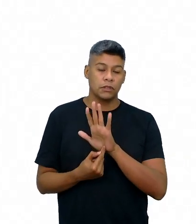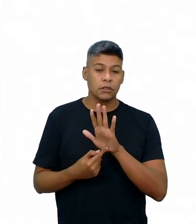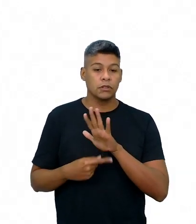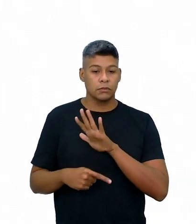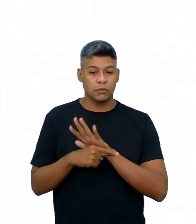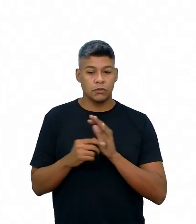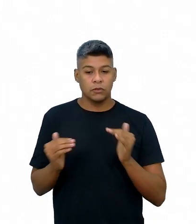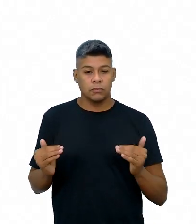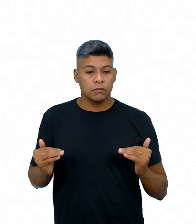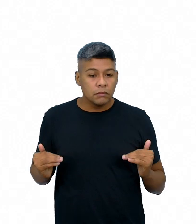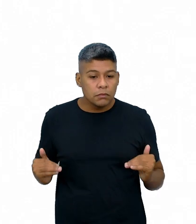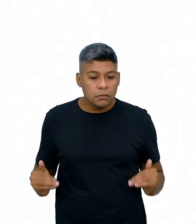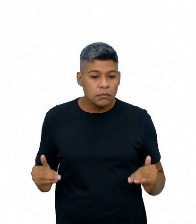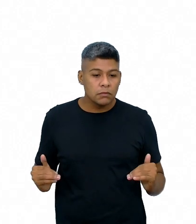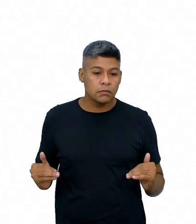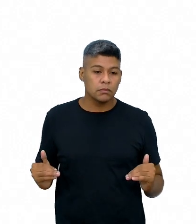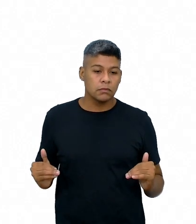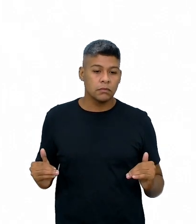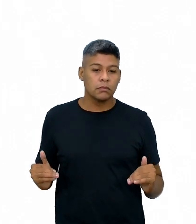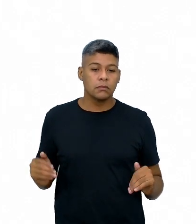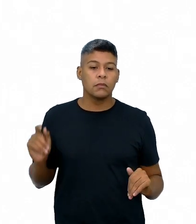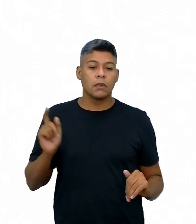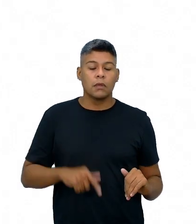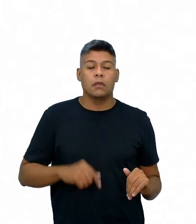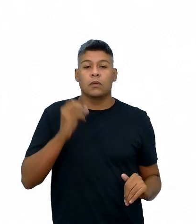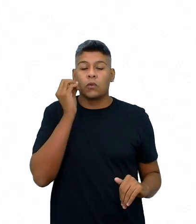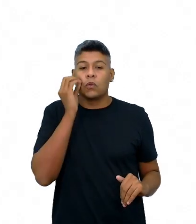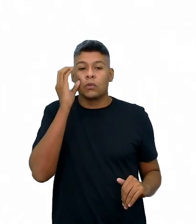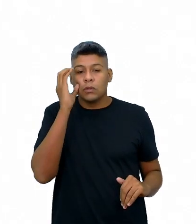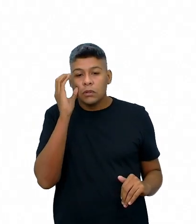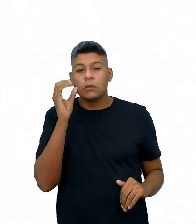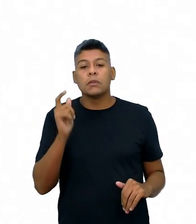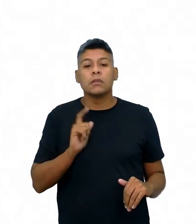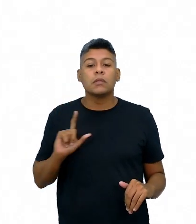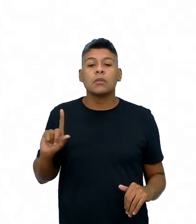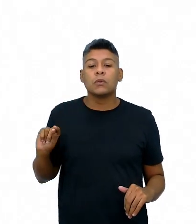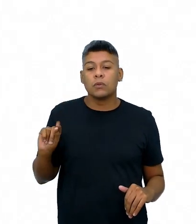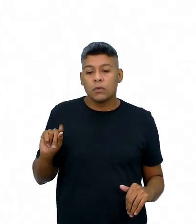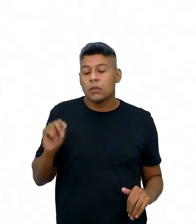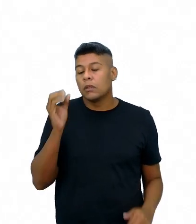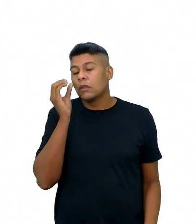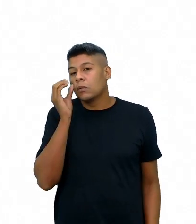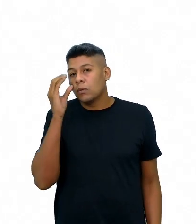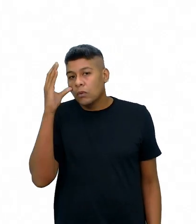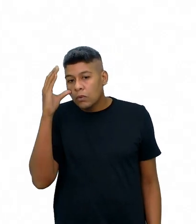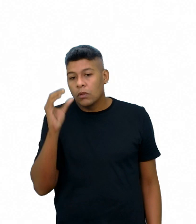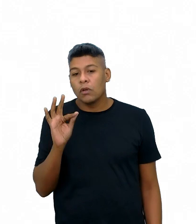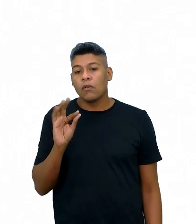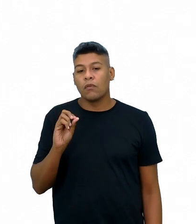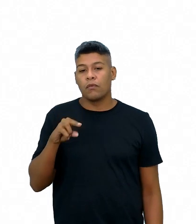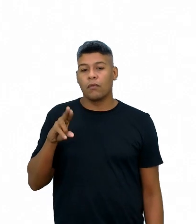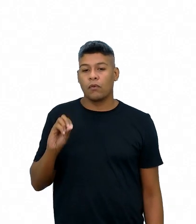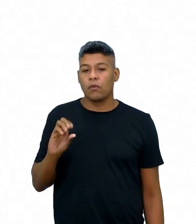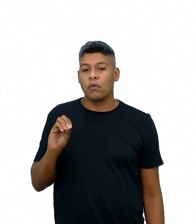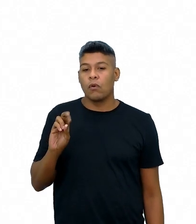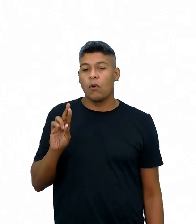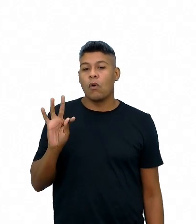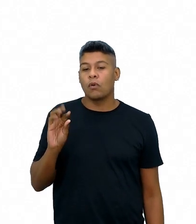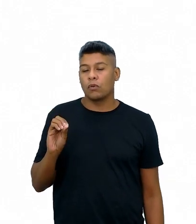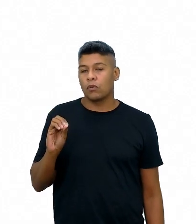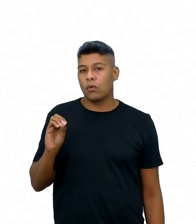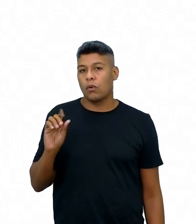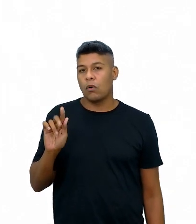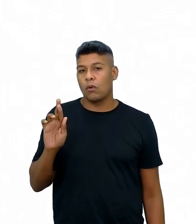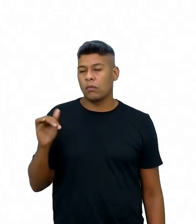rodapé da tela, esses conhecimentos englobam conhecimento fonortográfico, a